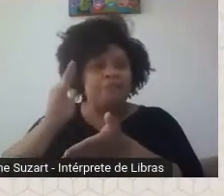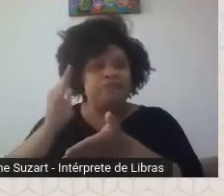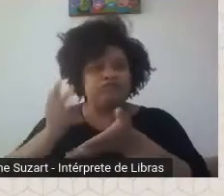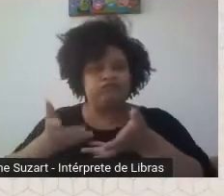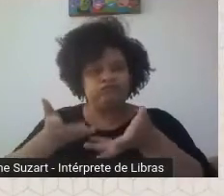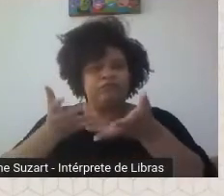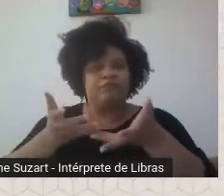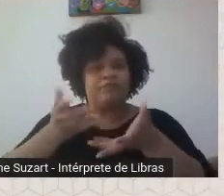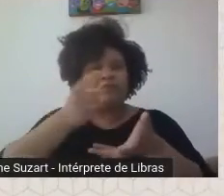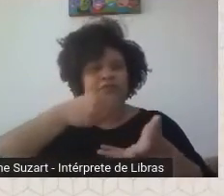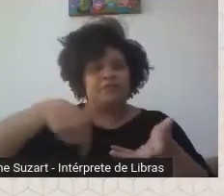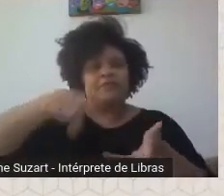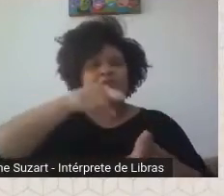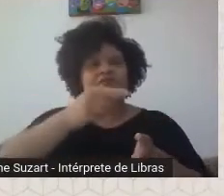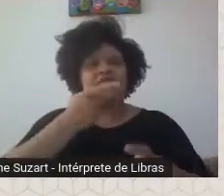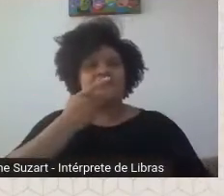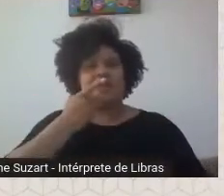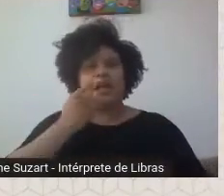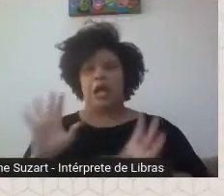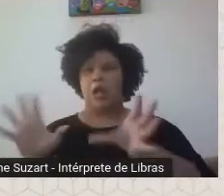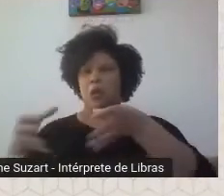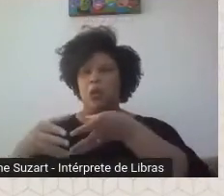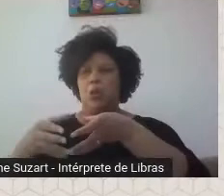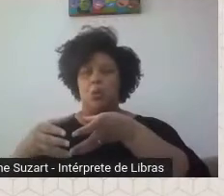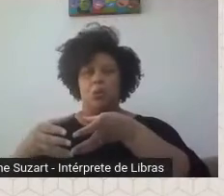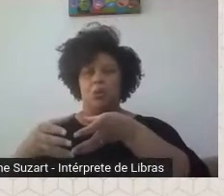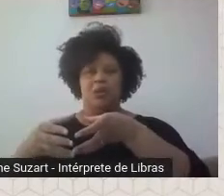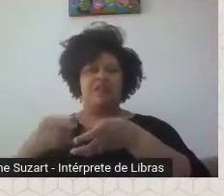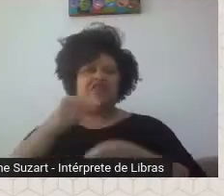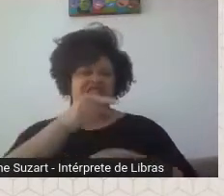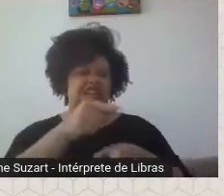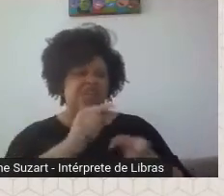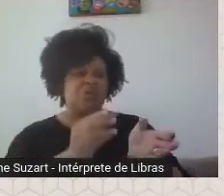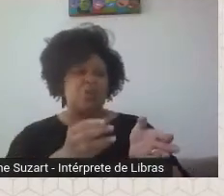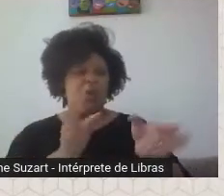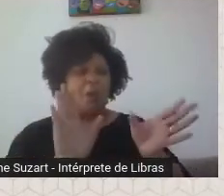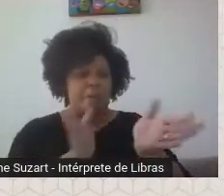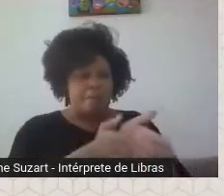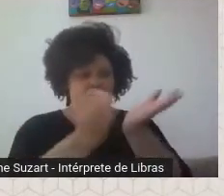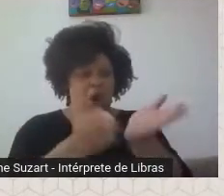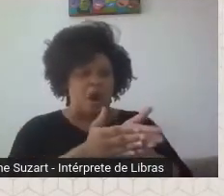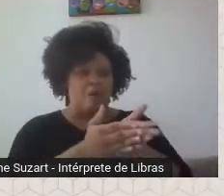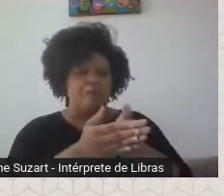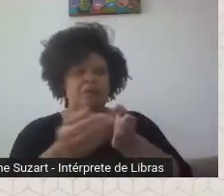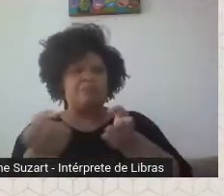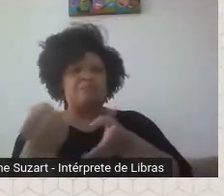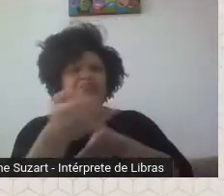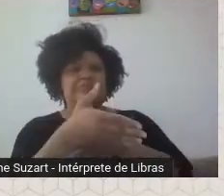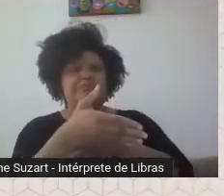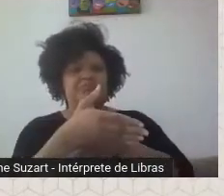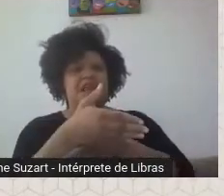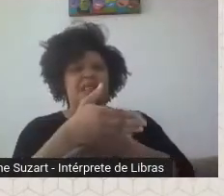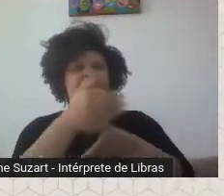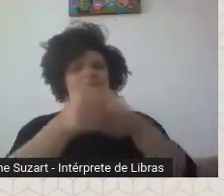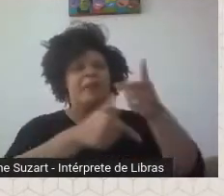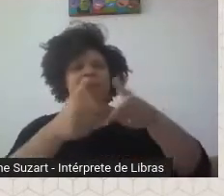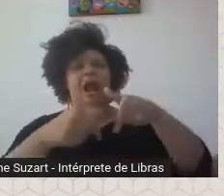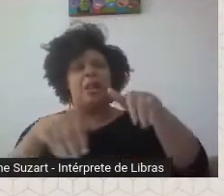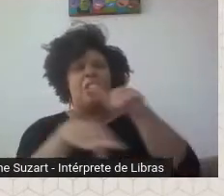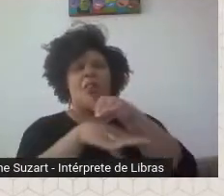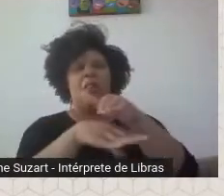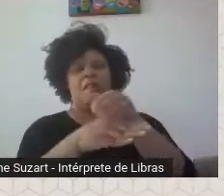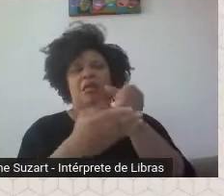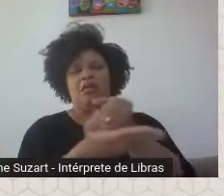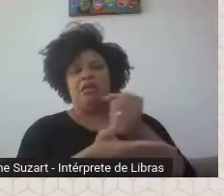consideraram como exclusivamente sua. Aos mais pobres resta continuar no subemprego, continuar a serviço da elite privilegiada. Mas nós